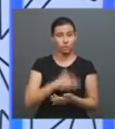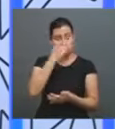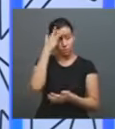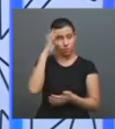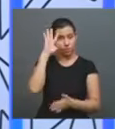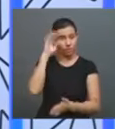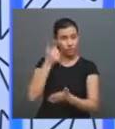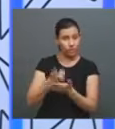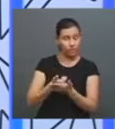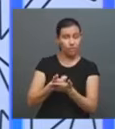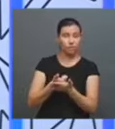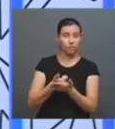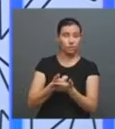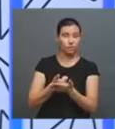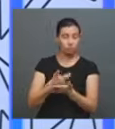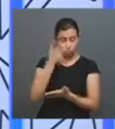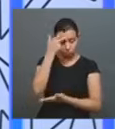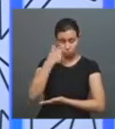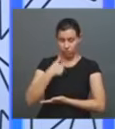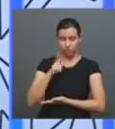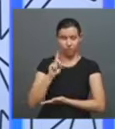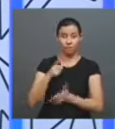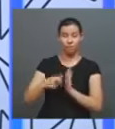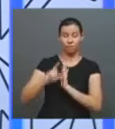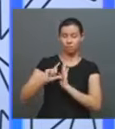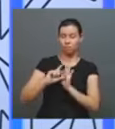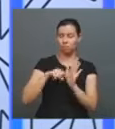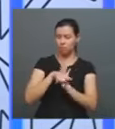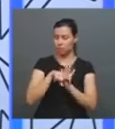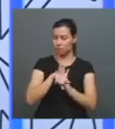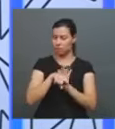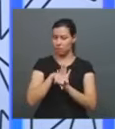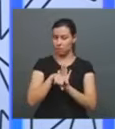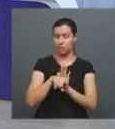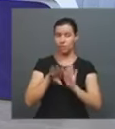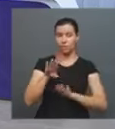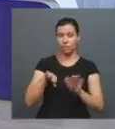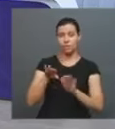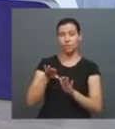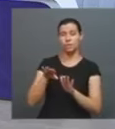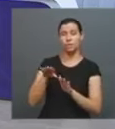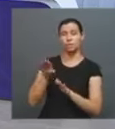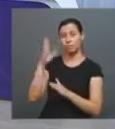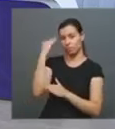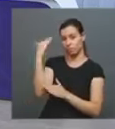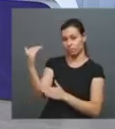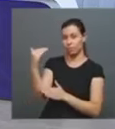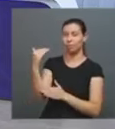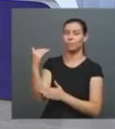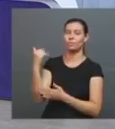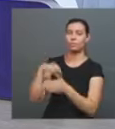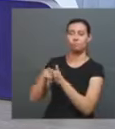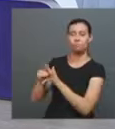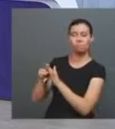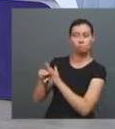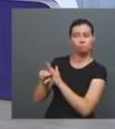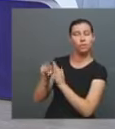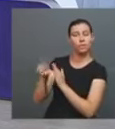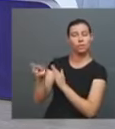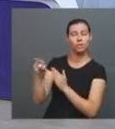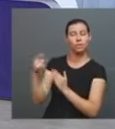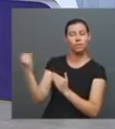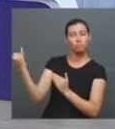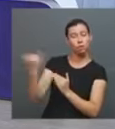consultar a internet. Então, ler um livro é a mesma coisa, você consulta essas figuras. E tem quem gosta dos spoilers, né? Ah, sim. Tem gente que